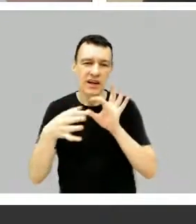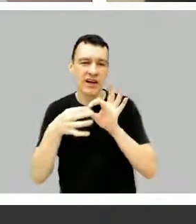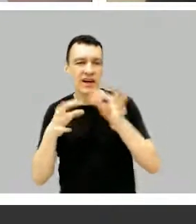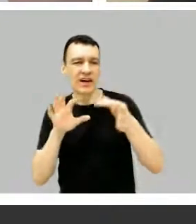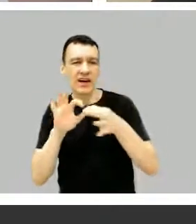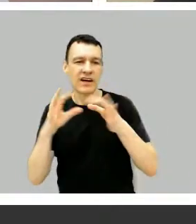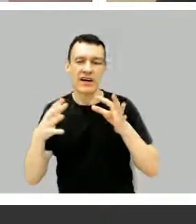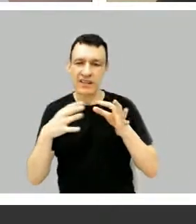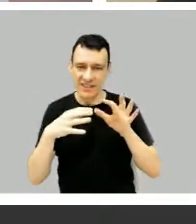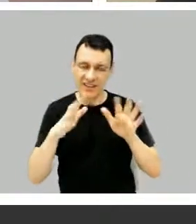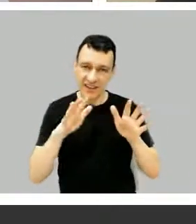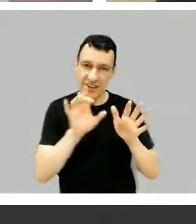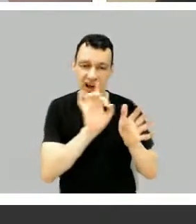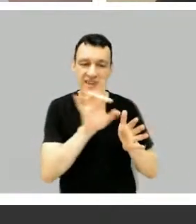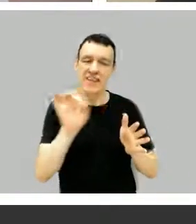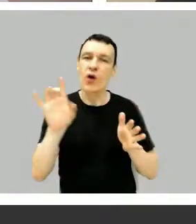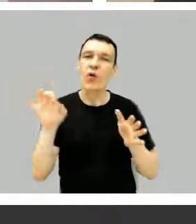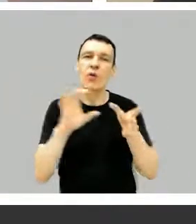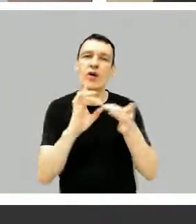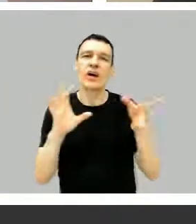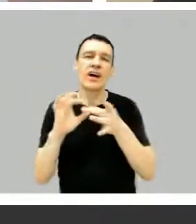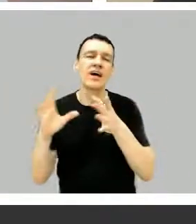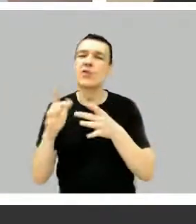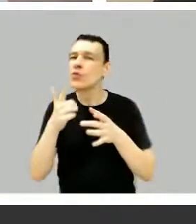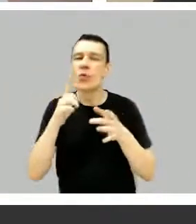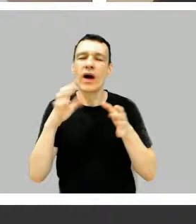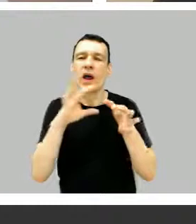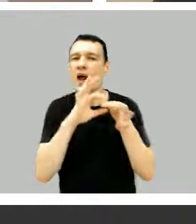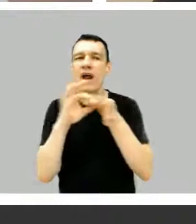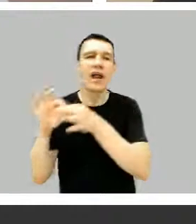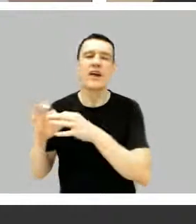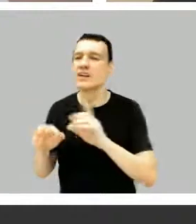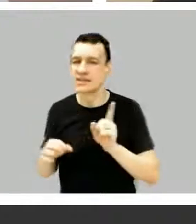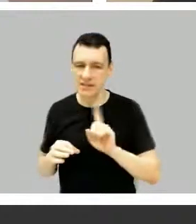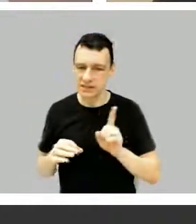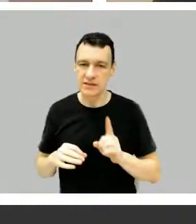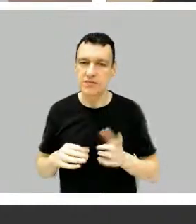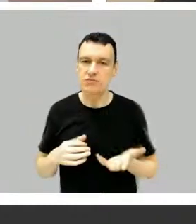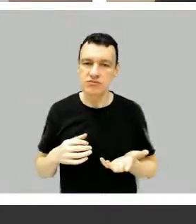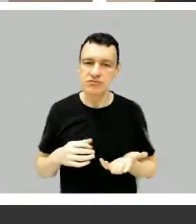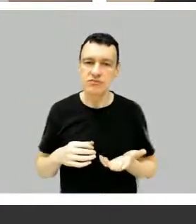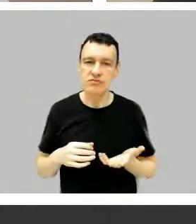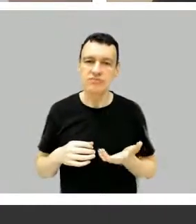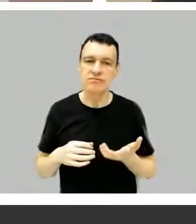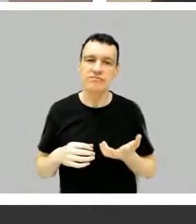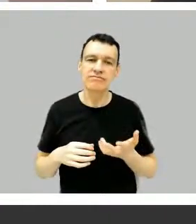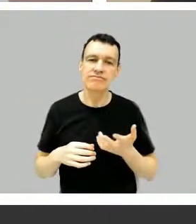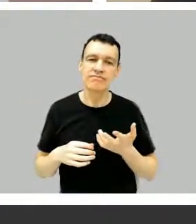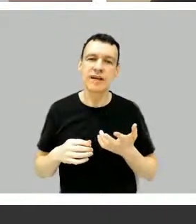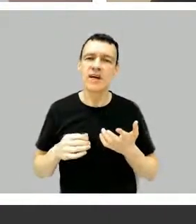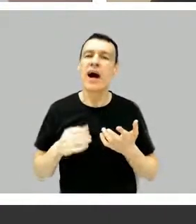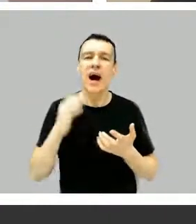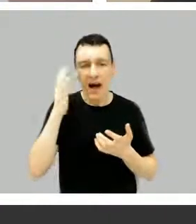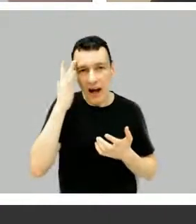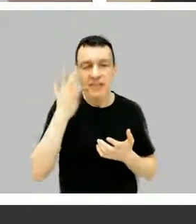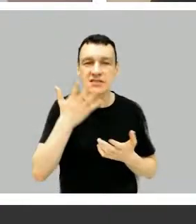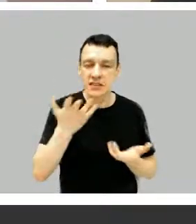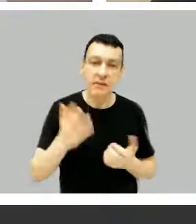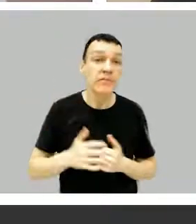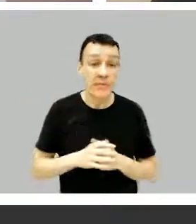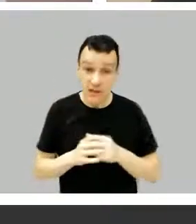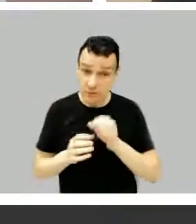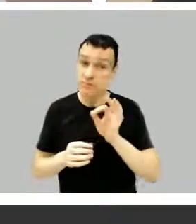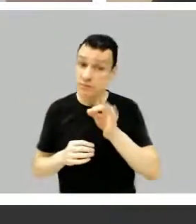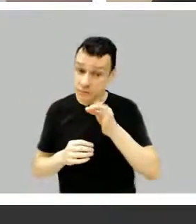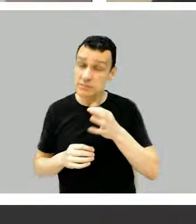Ah, essa estrutura sempre existiu, né? São essas séries, é que se chama de antóloga, né? Sempre